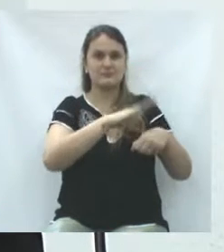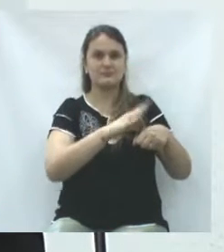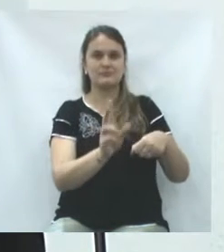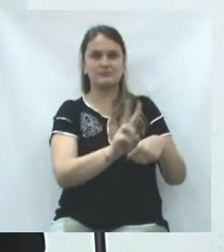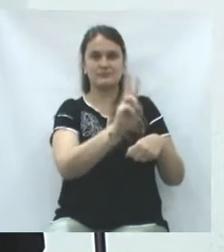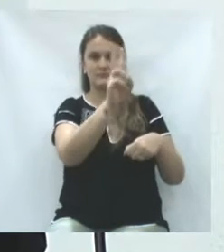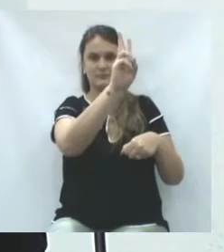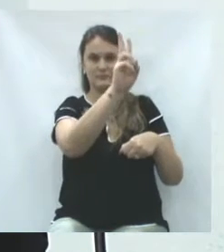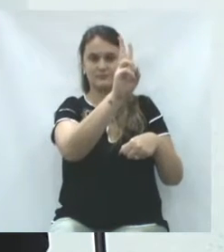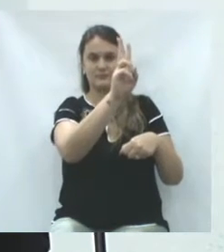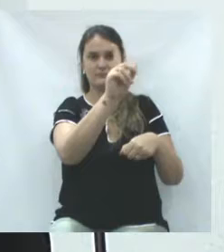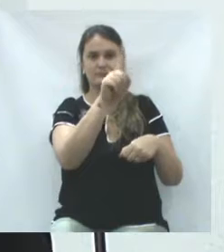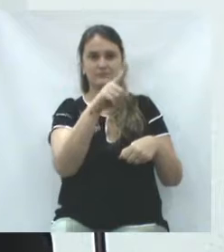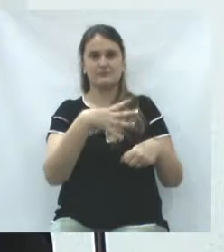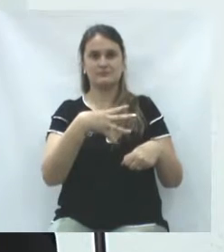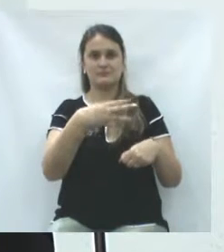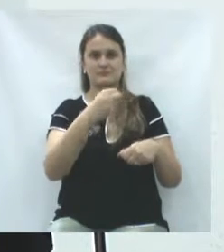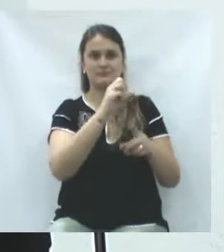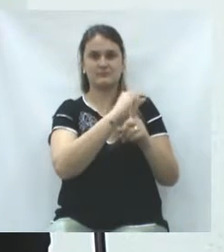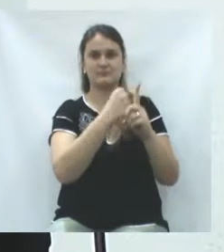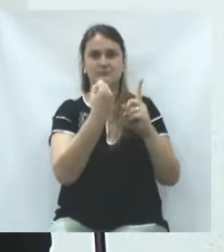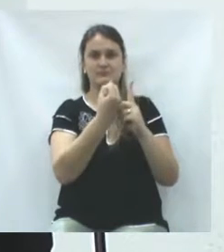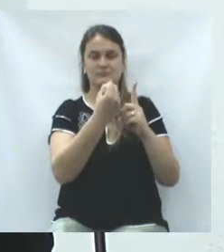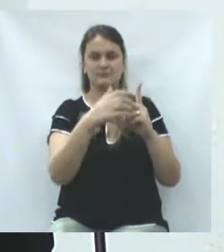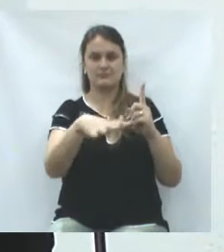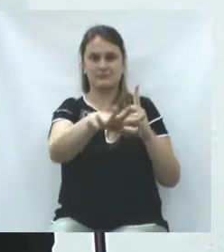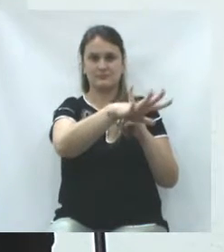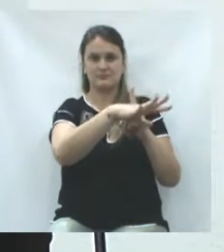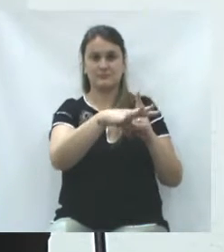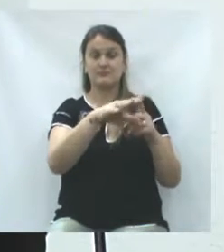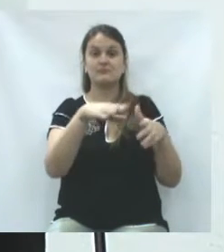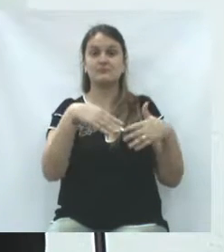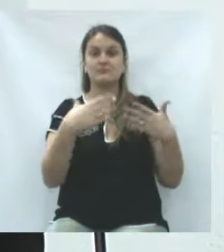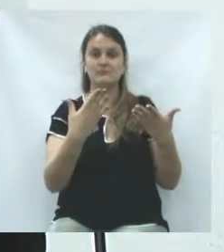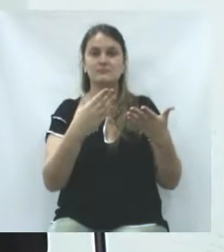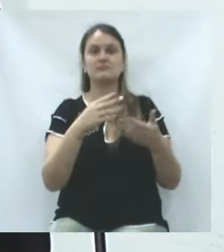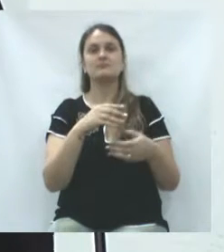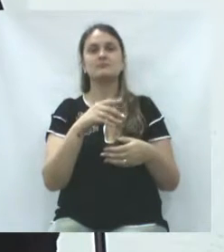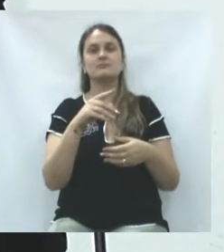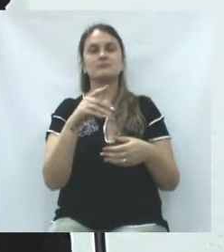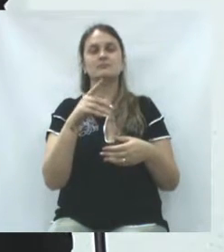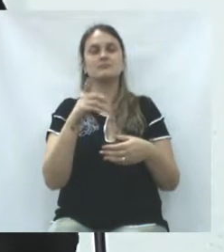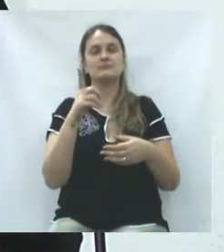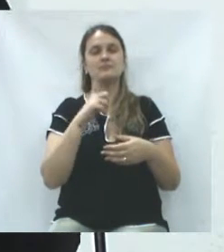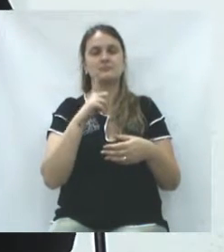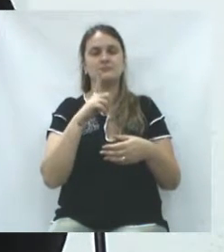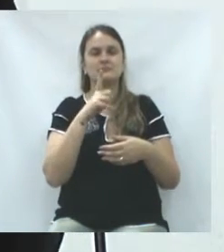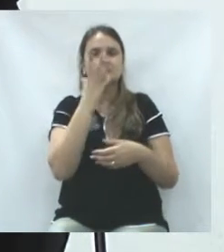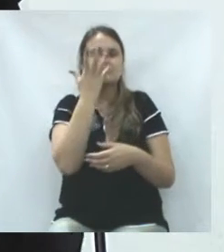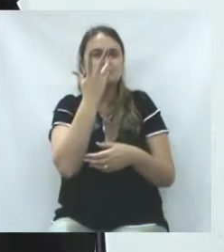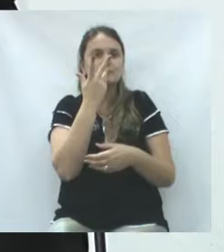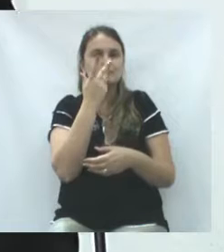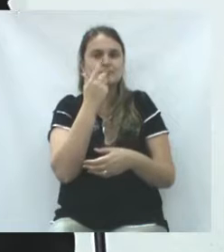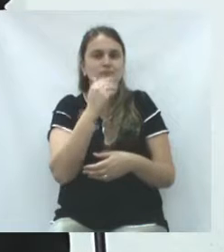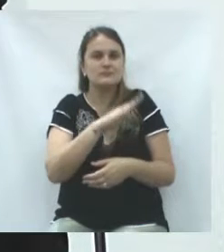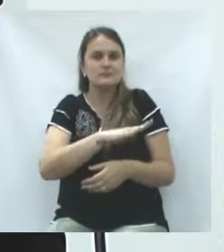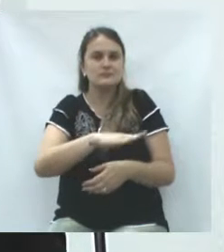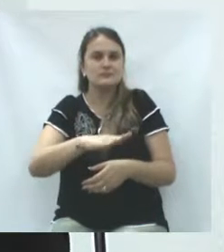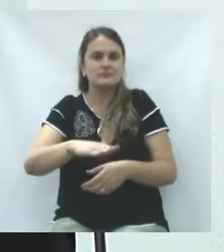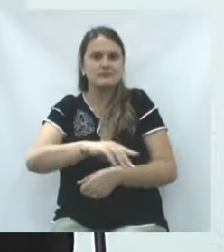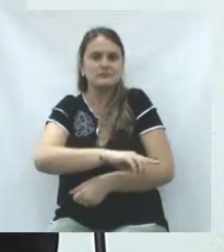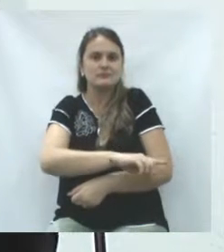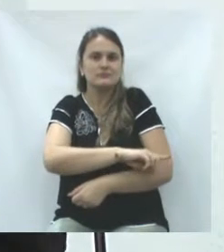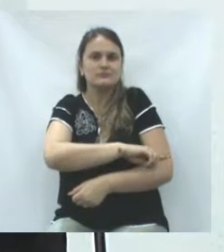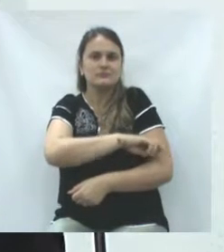mais valiosa, que é os filhos da sociedade. seja ele, lá nas séries iniciais,